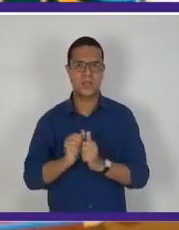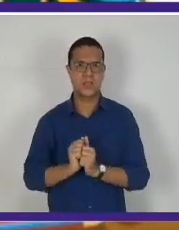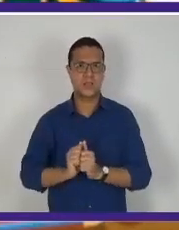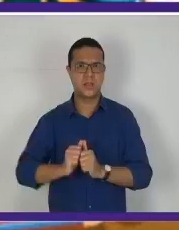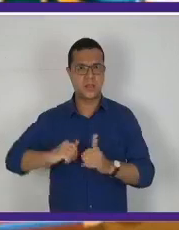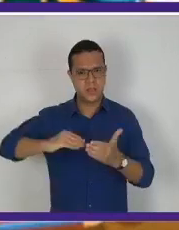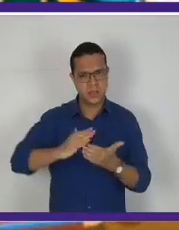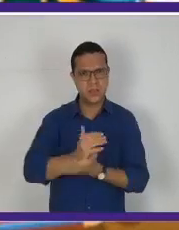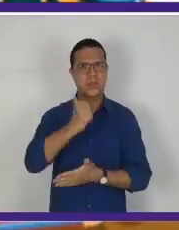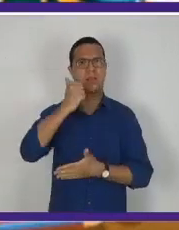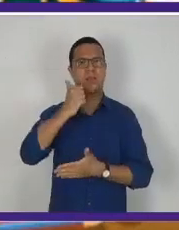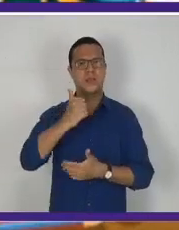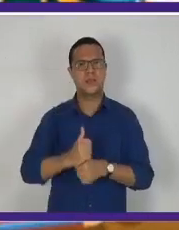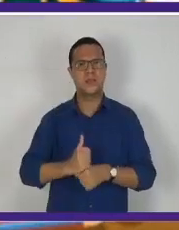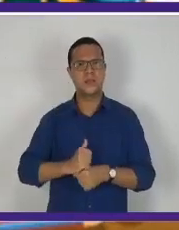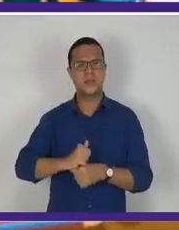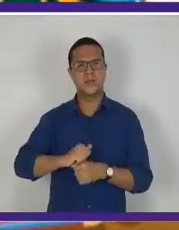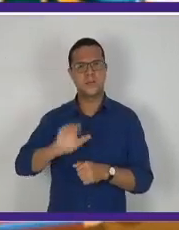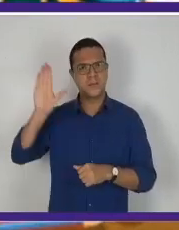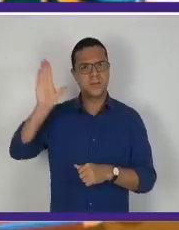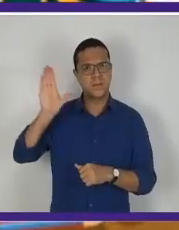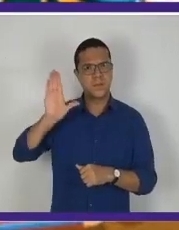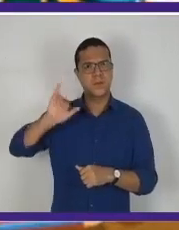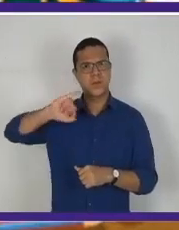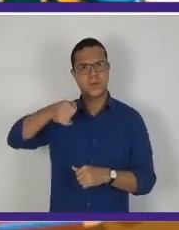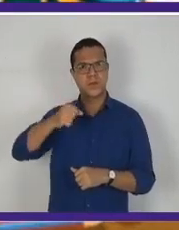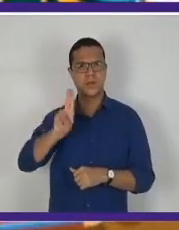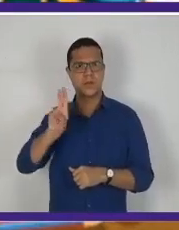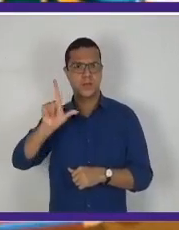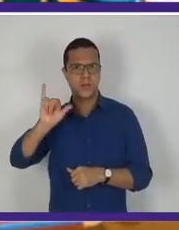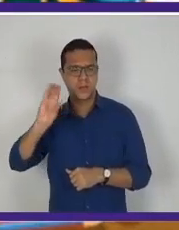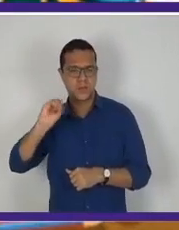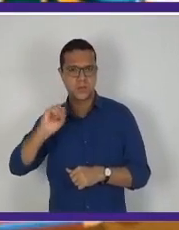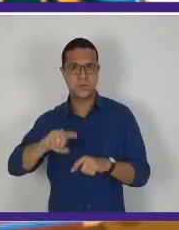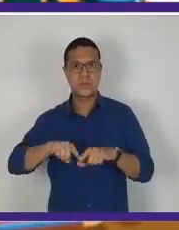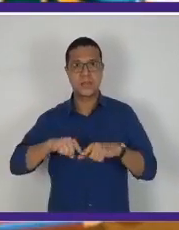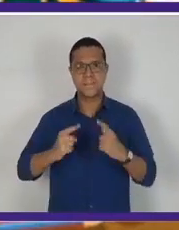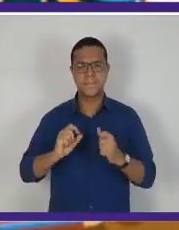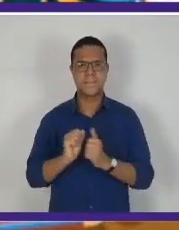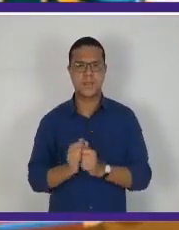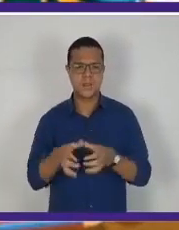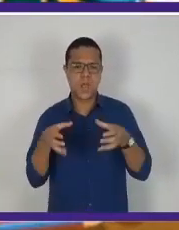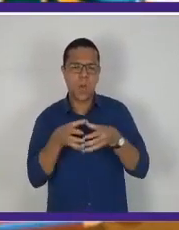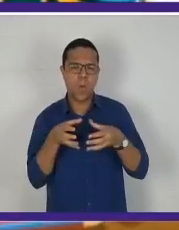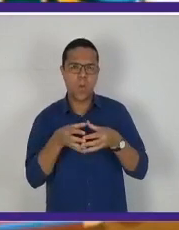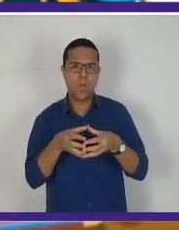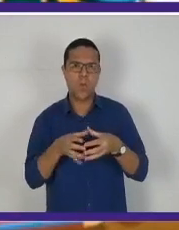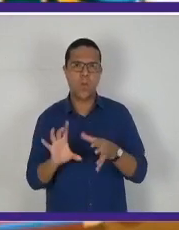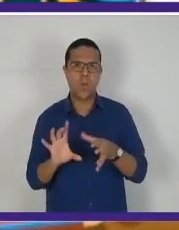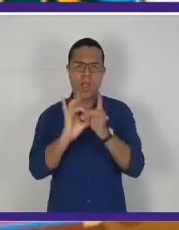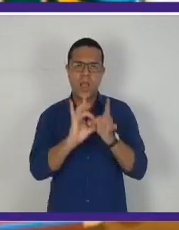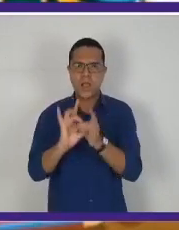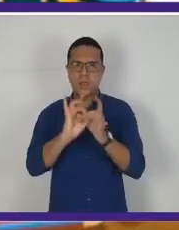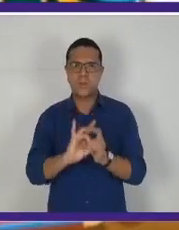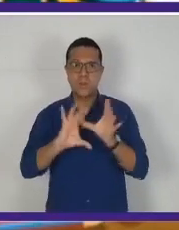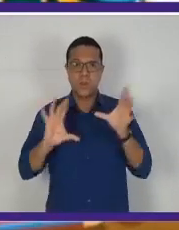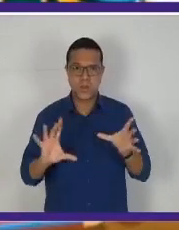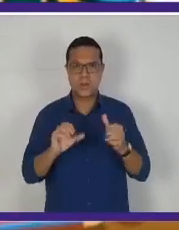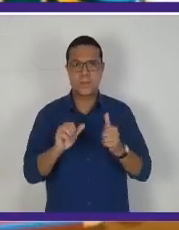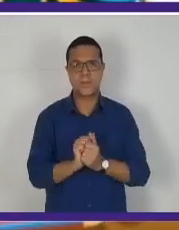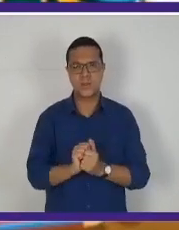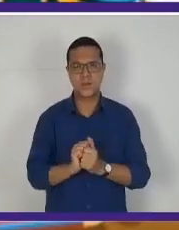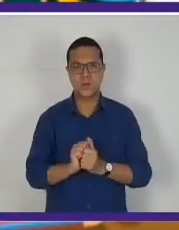candidato paulista, Júlio Prestes. Porém, a Aliança Liberal, inconformada, faz um levante